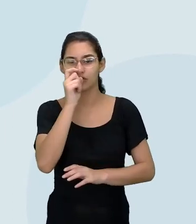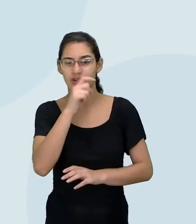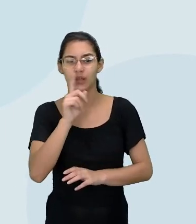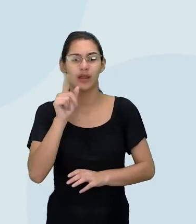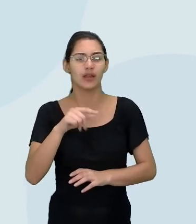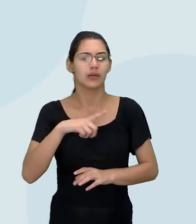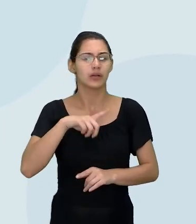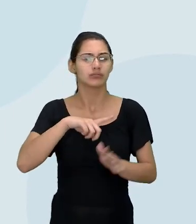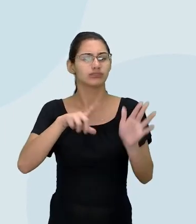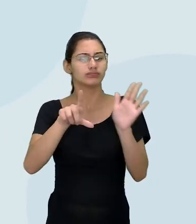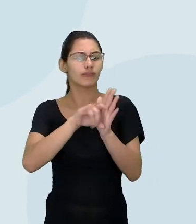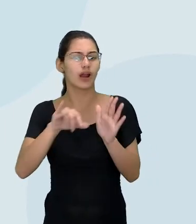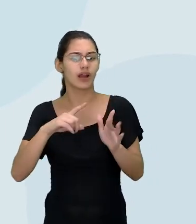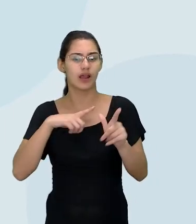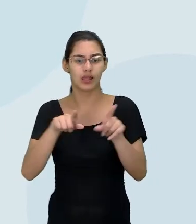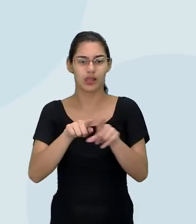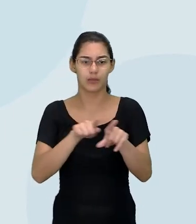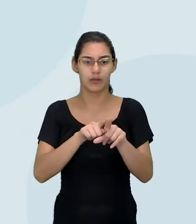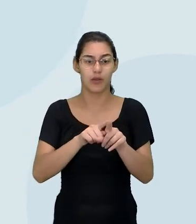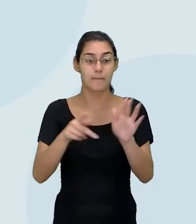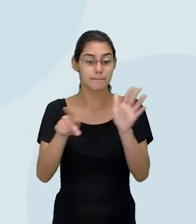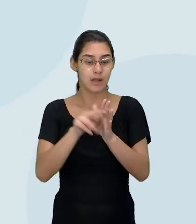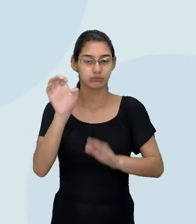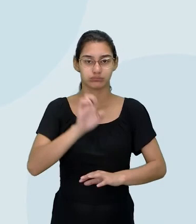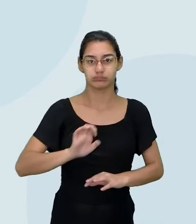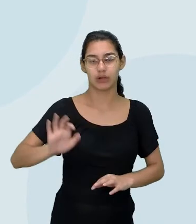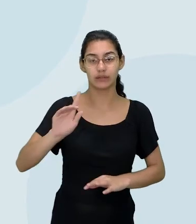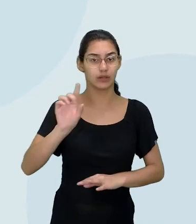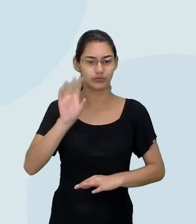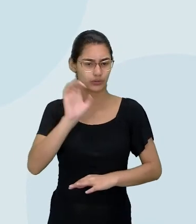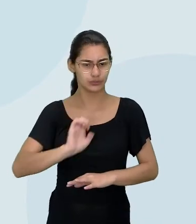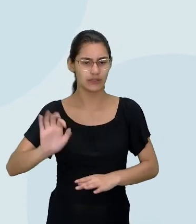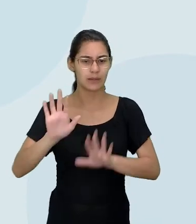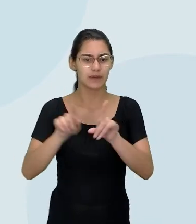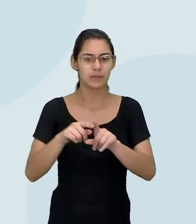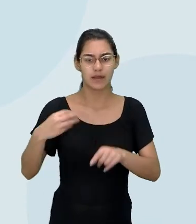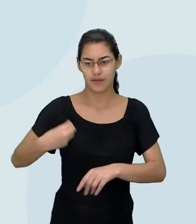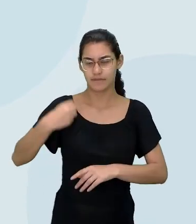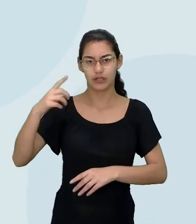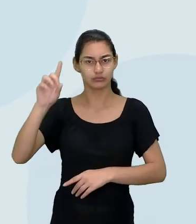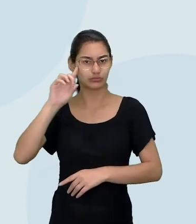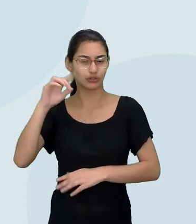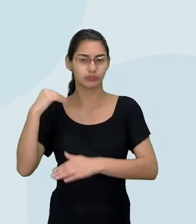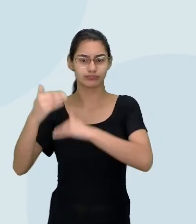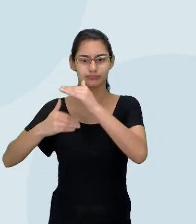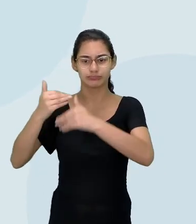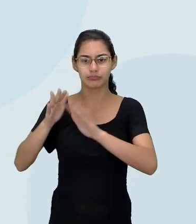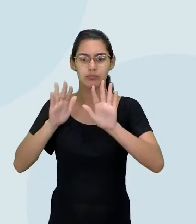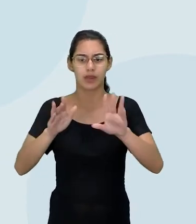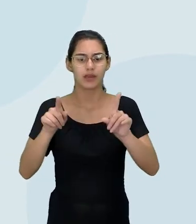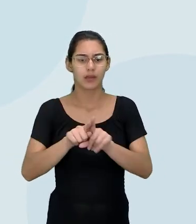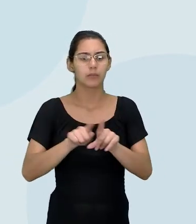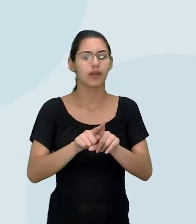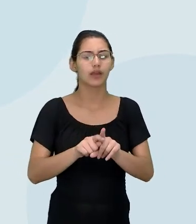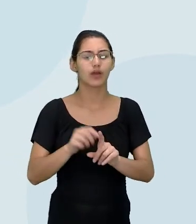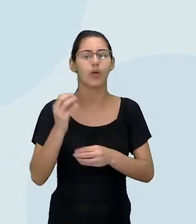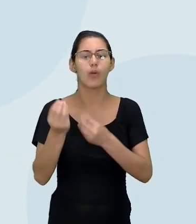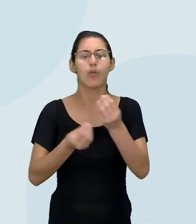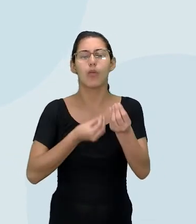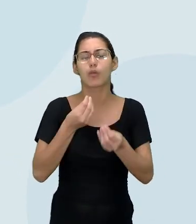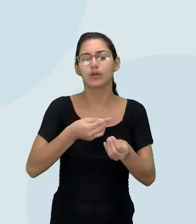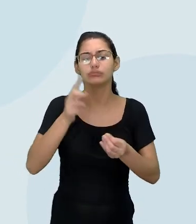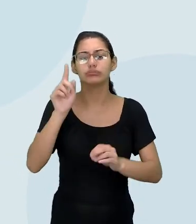consideradas legítimas como ferramenta do Estado e não só do Estado mas a vida cotidiana mas o quão